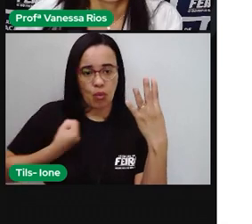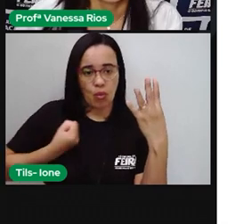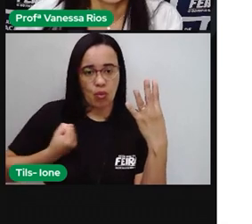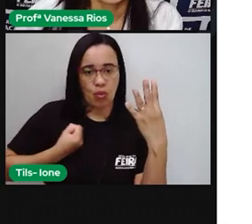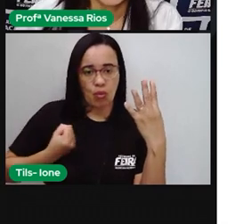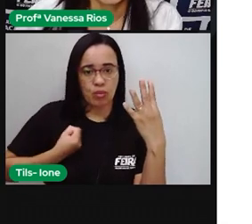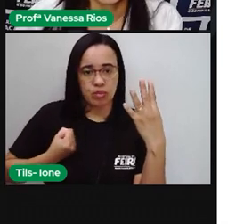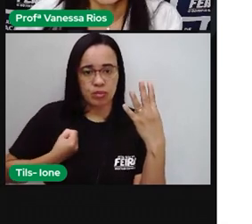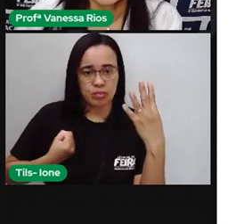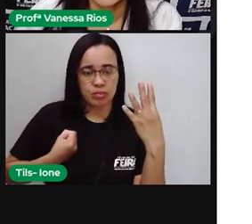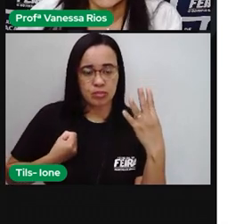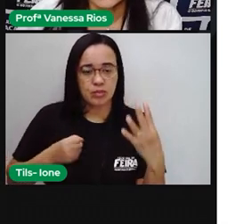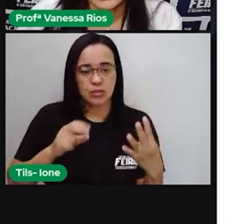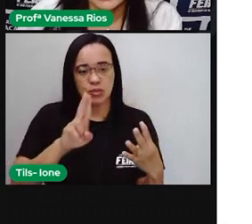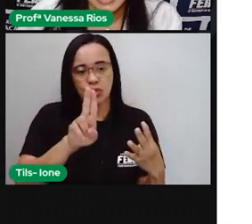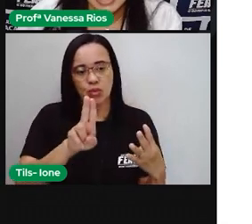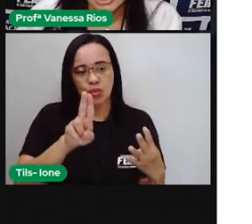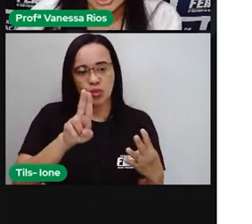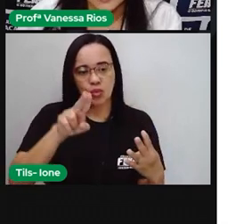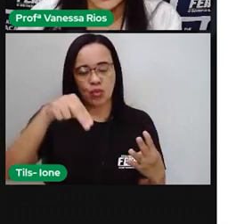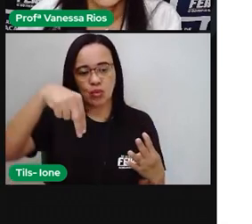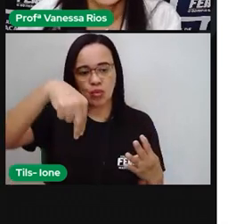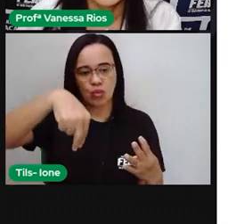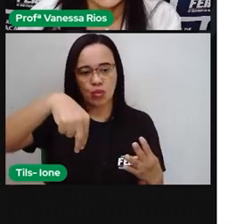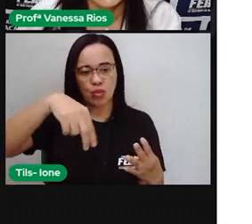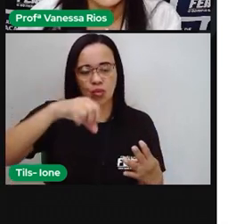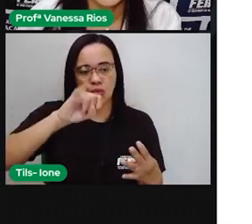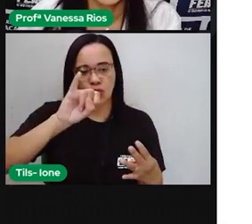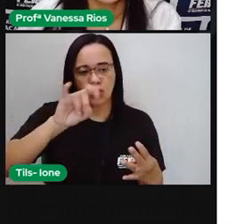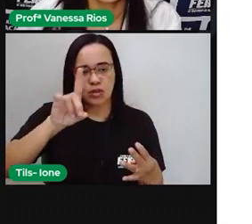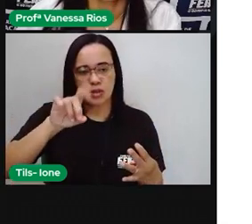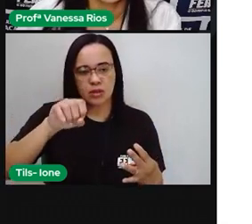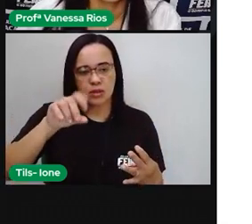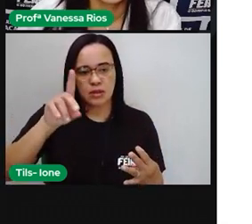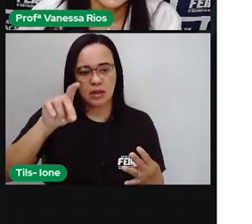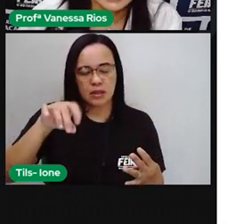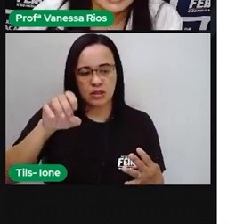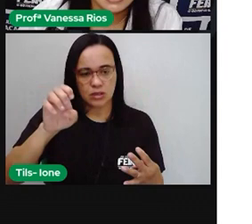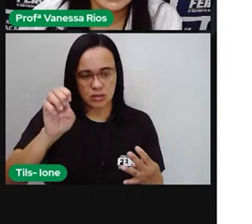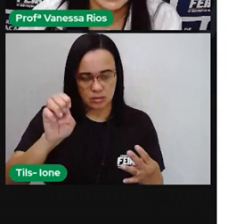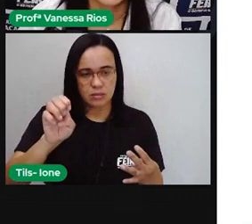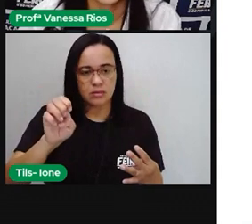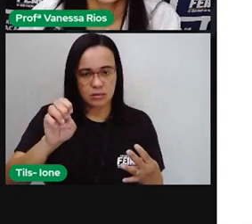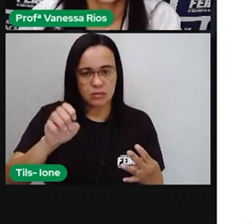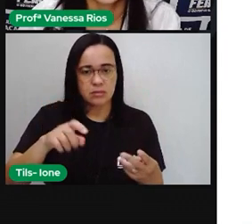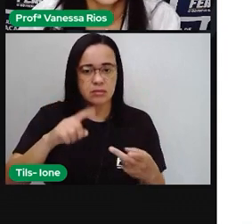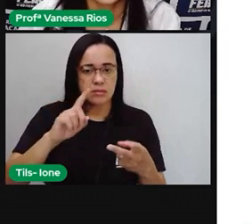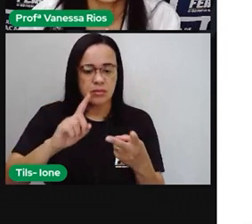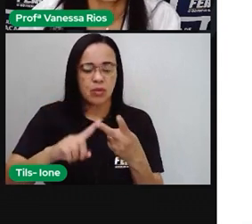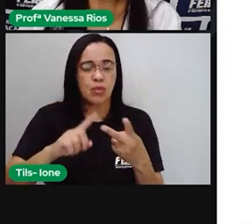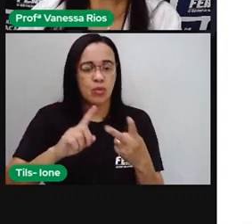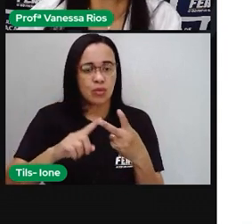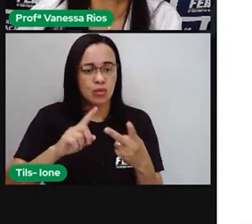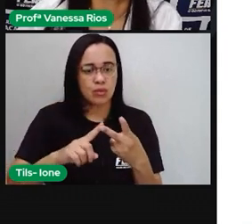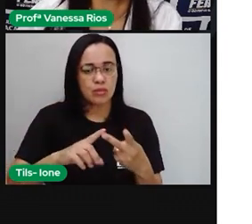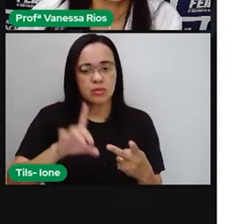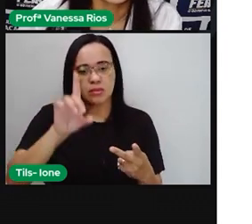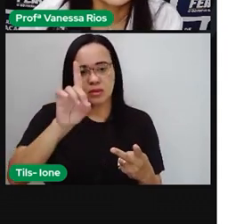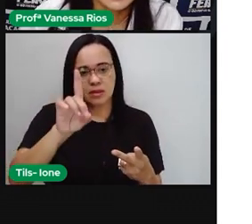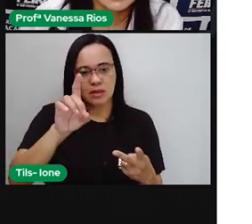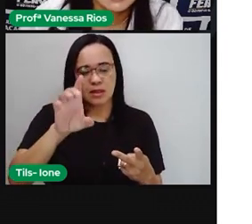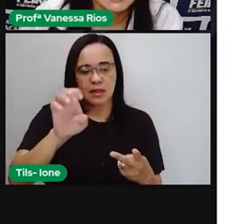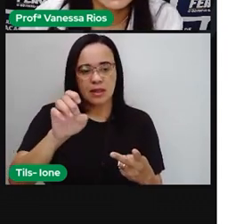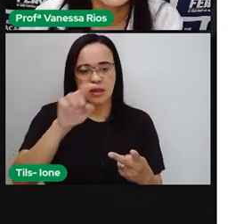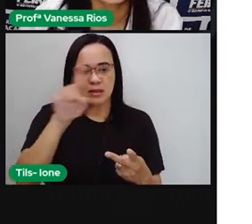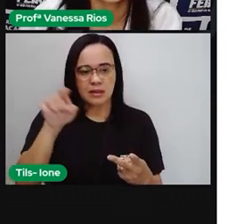ó, como unidade. O três representa dezena. O dois representa aqui